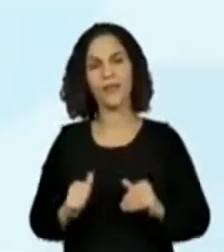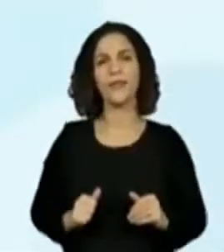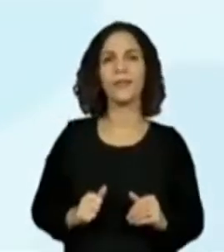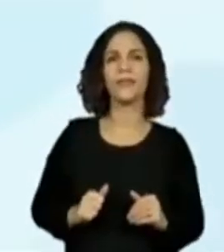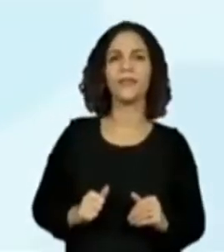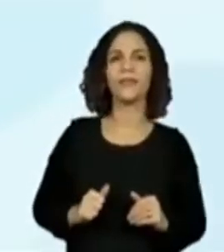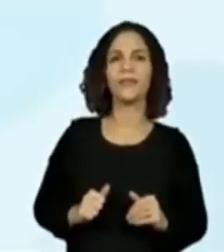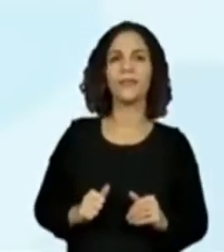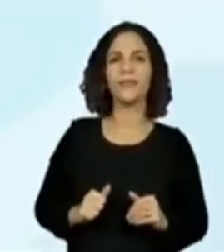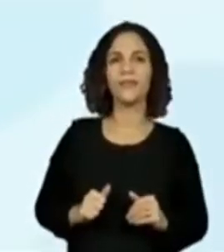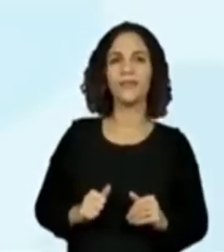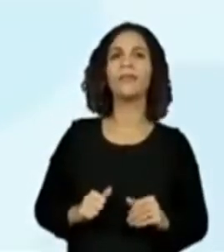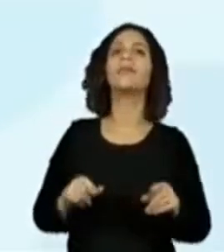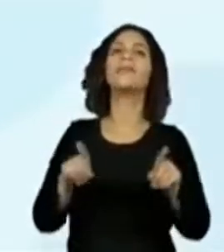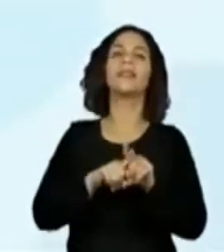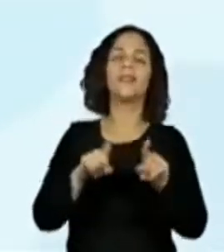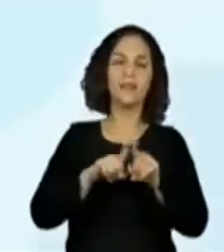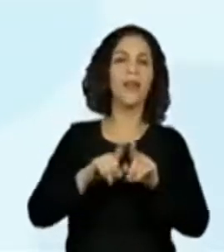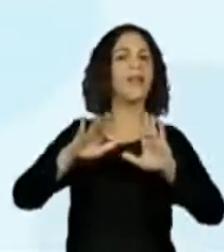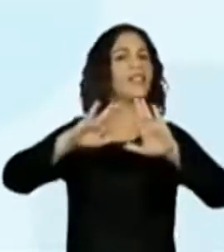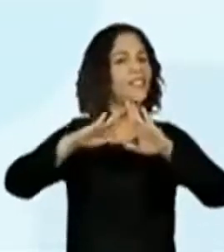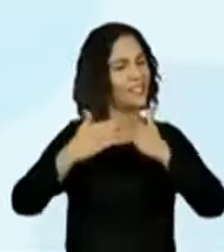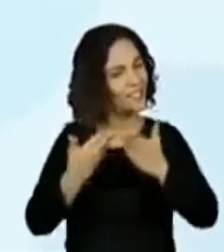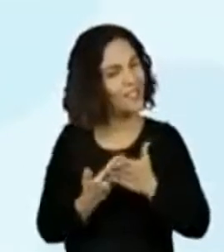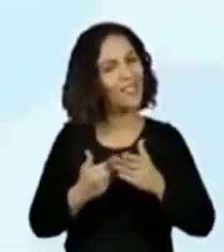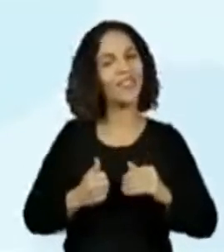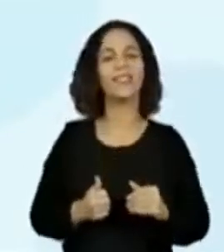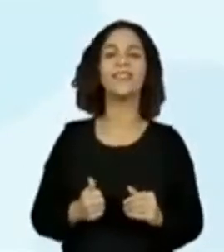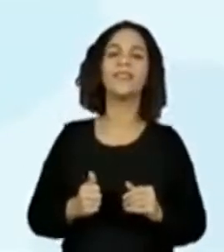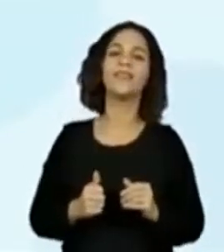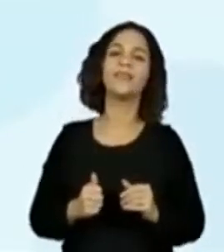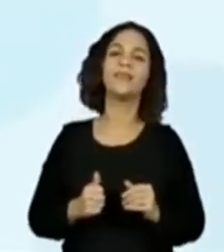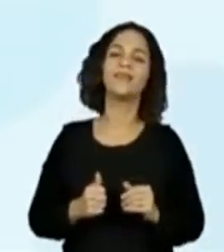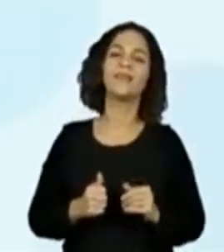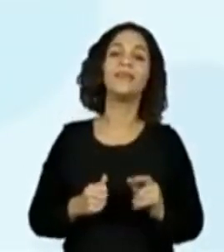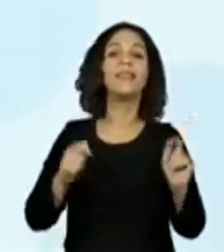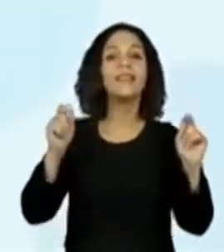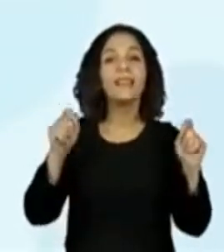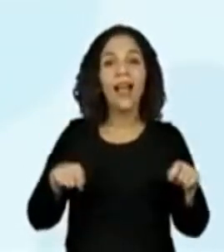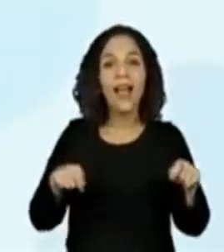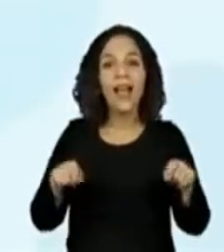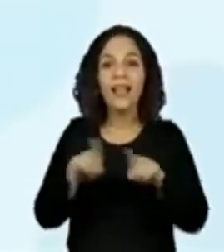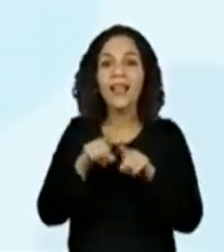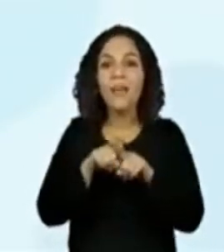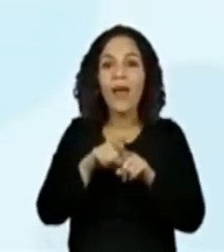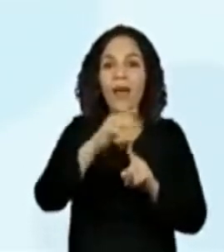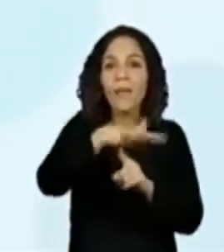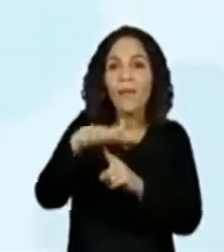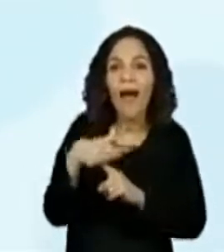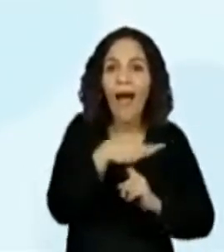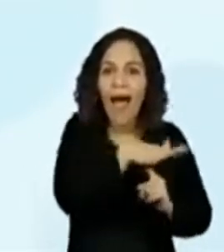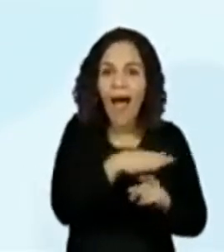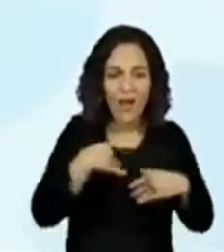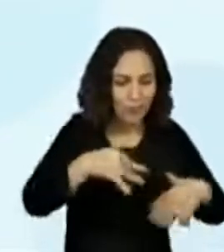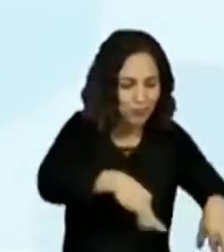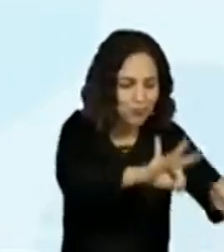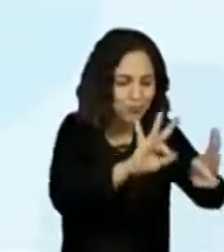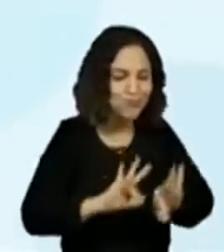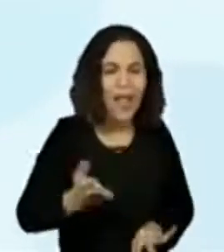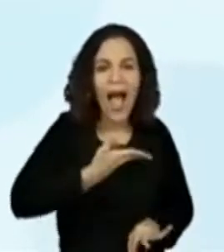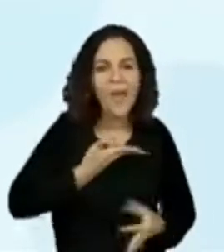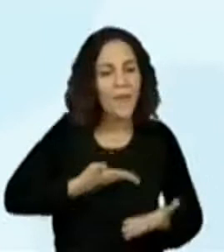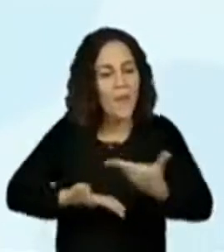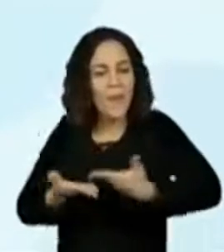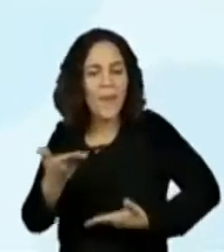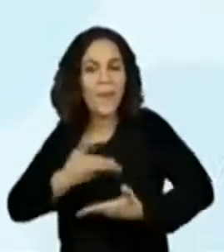Comemos também na escola. Comemos no parque, quando a gente faz piquenique com os nossos amigos e